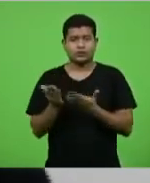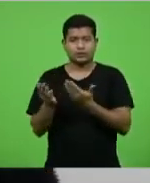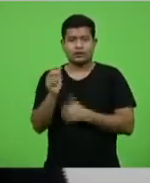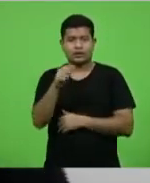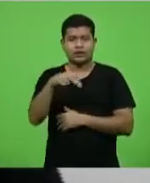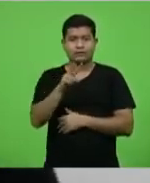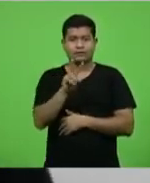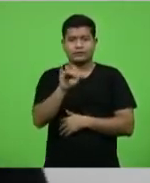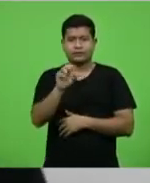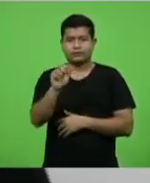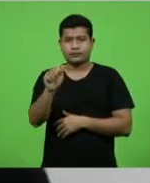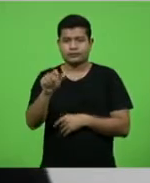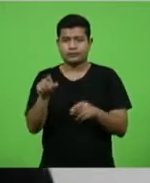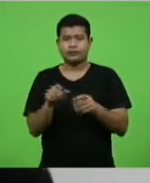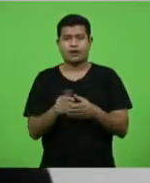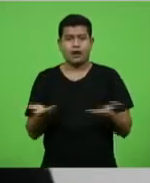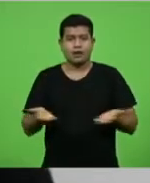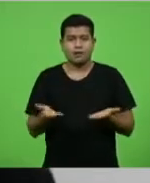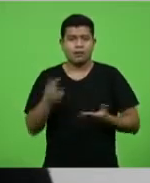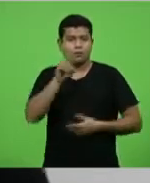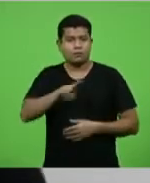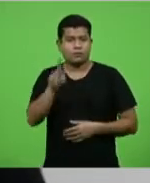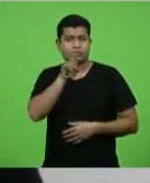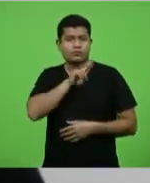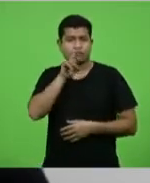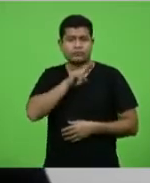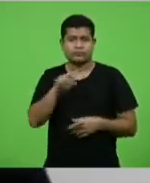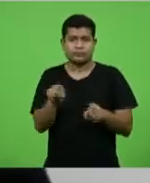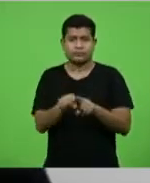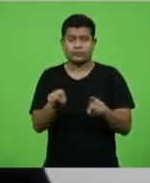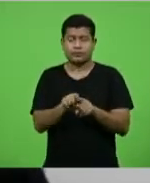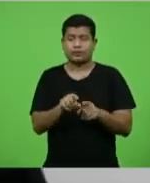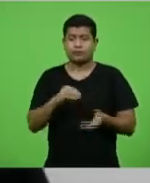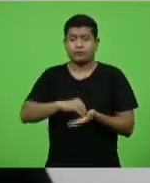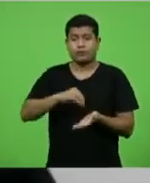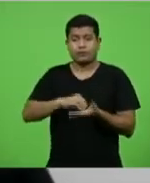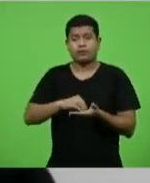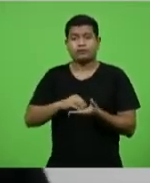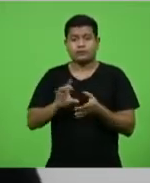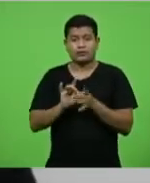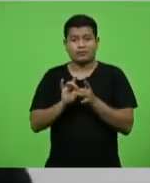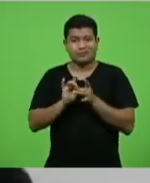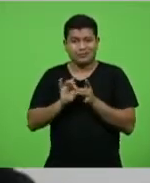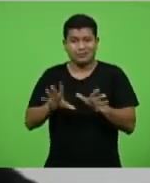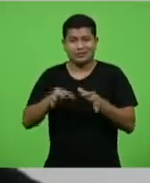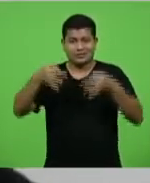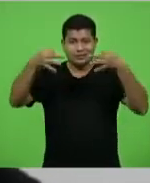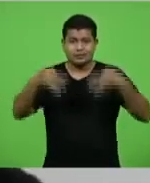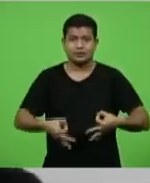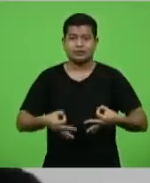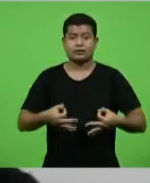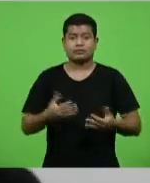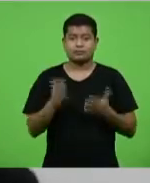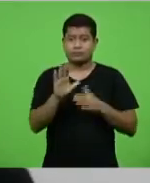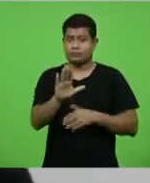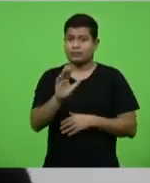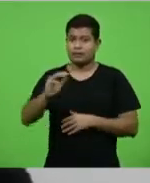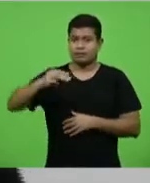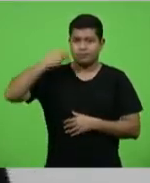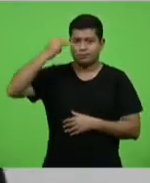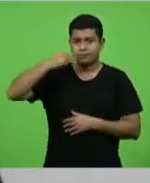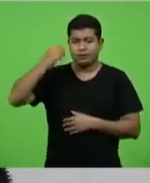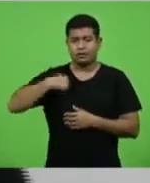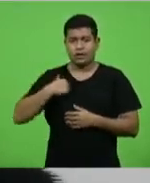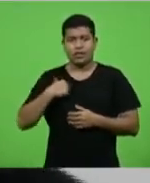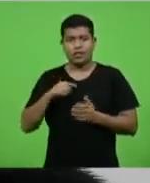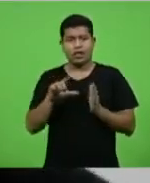emergencial e ainda que não tenha autorização definida. Então, deputado Márcio, já está revendo essa